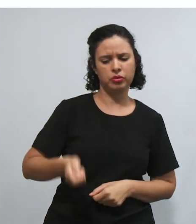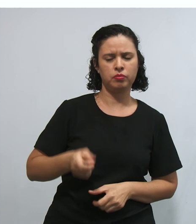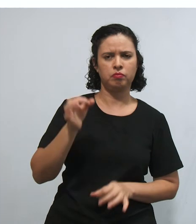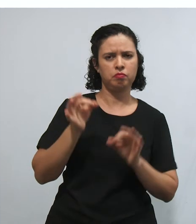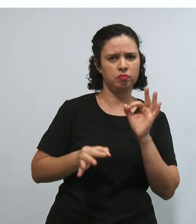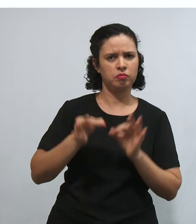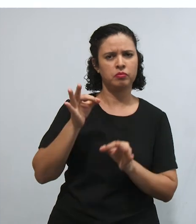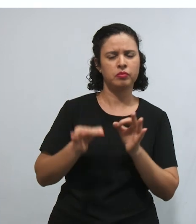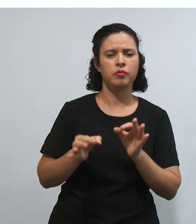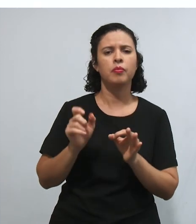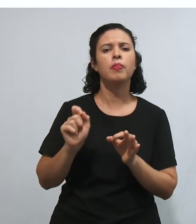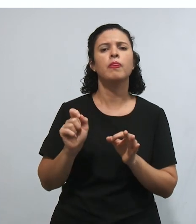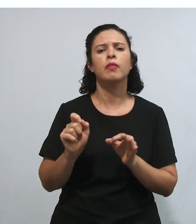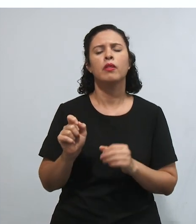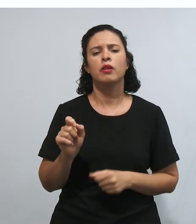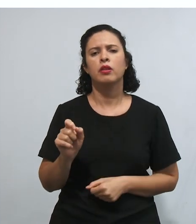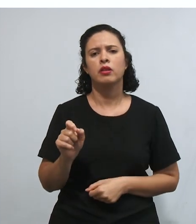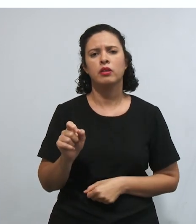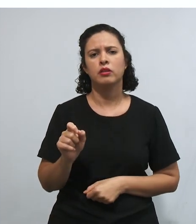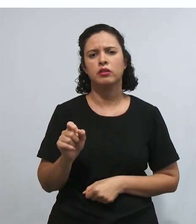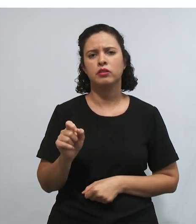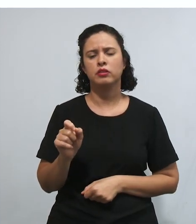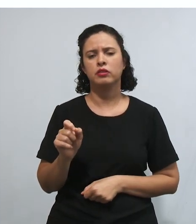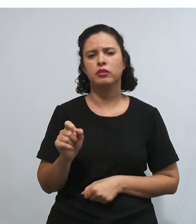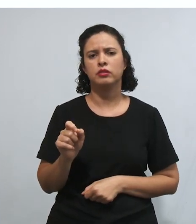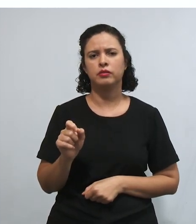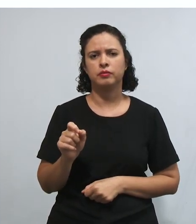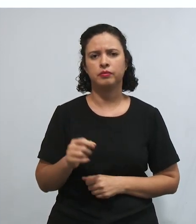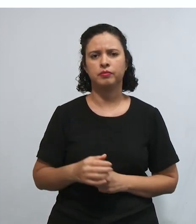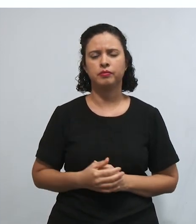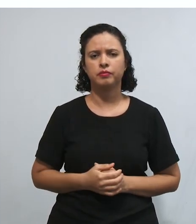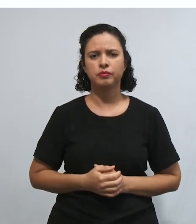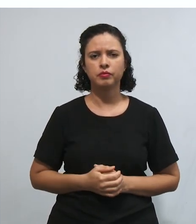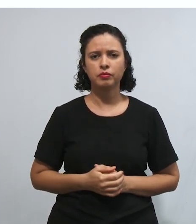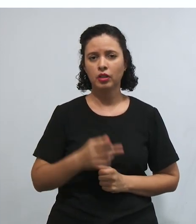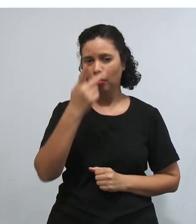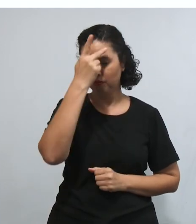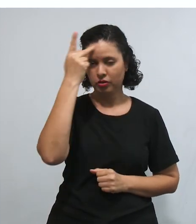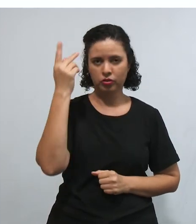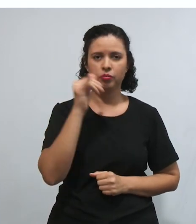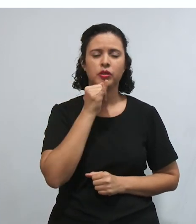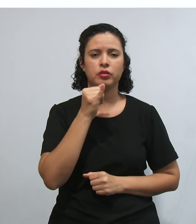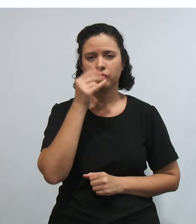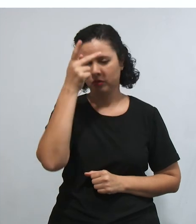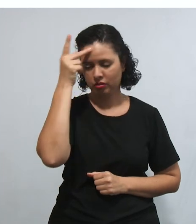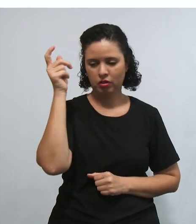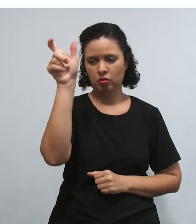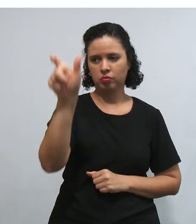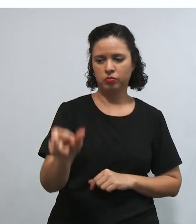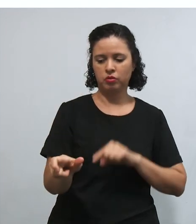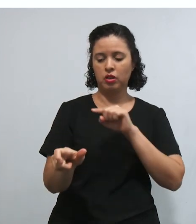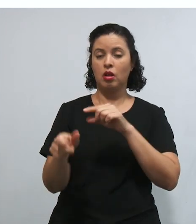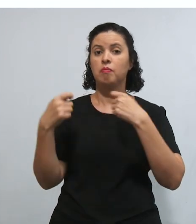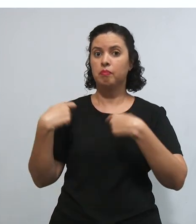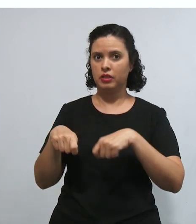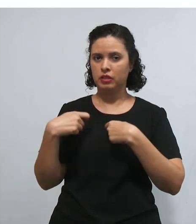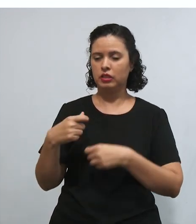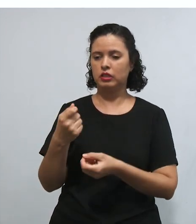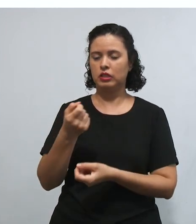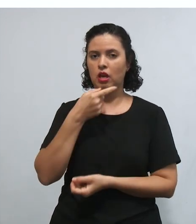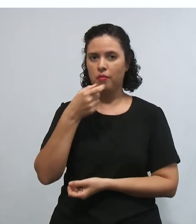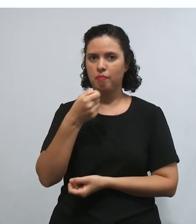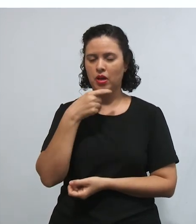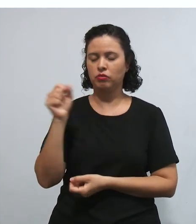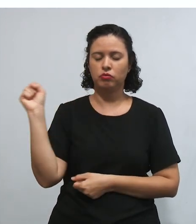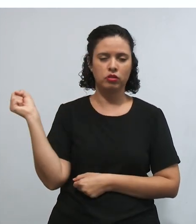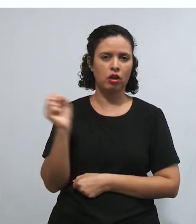onde um cidadão está necessitando de um remédio que é muito caro.